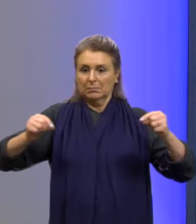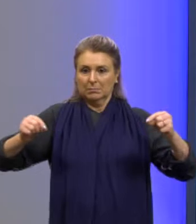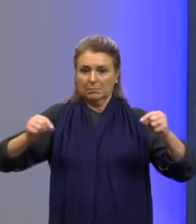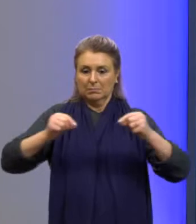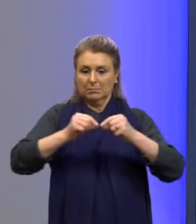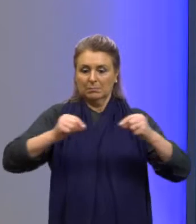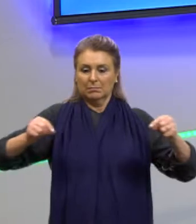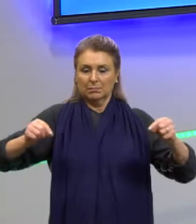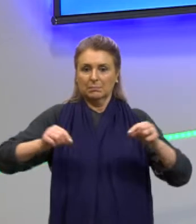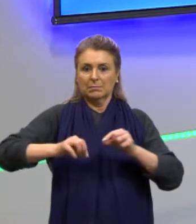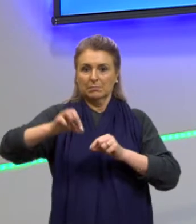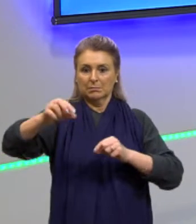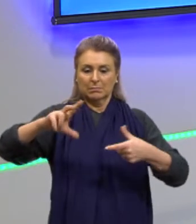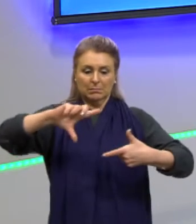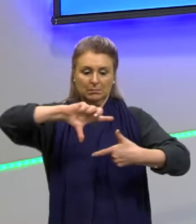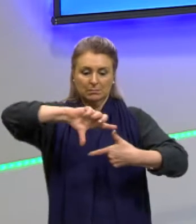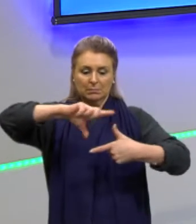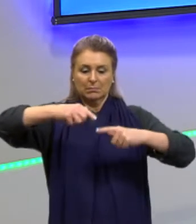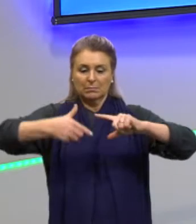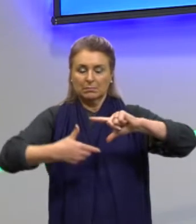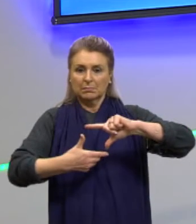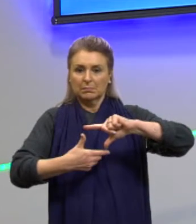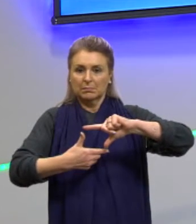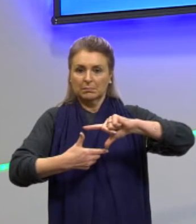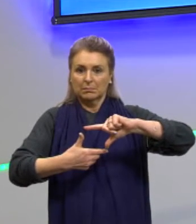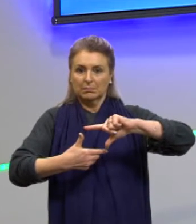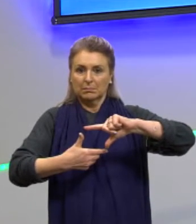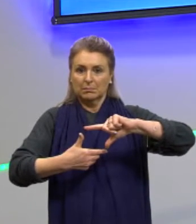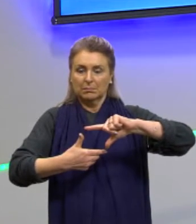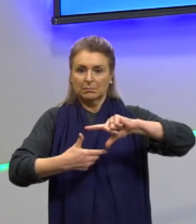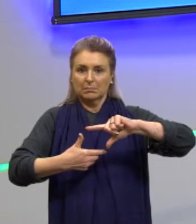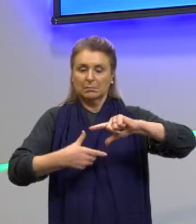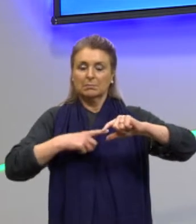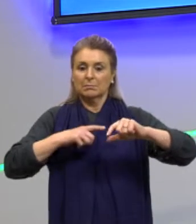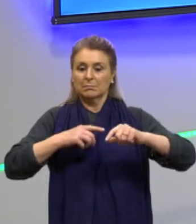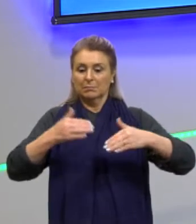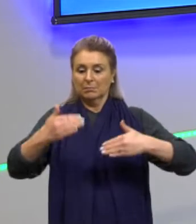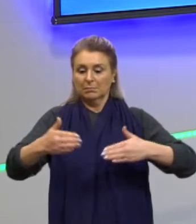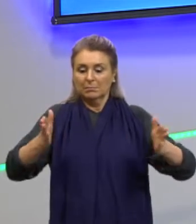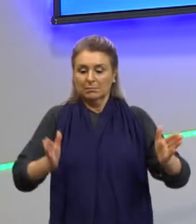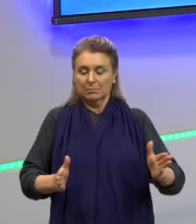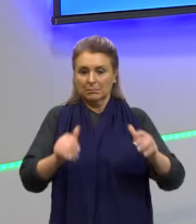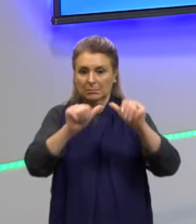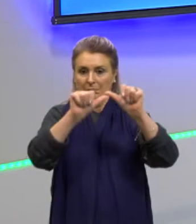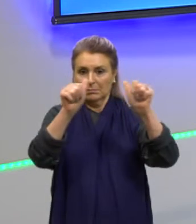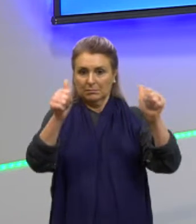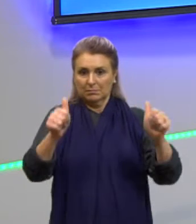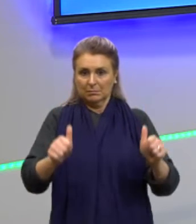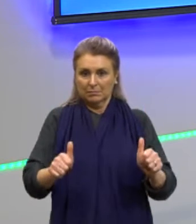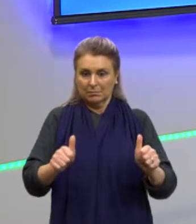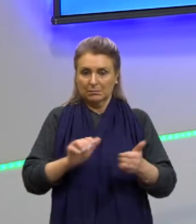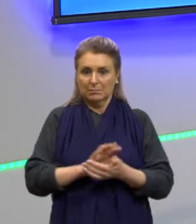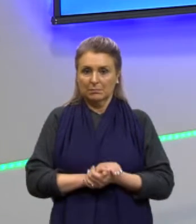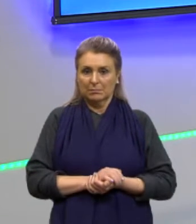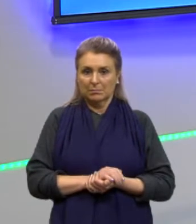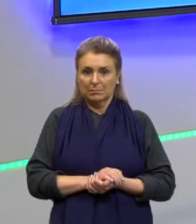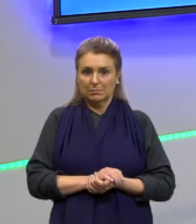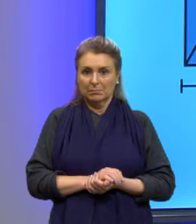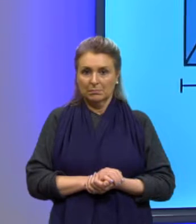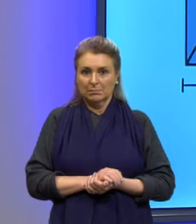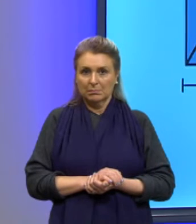prisma reto retangular para me dar esse formato da figura. Certo? E